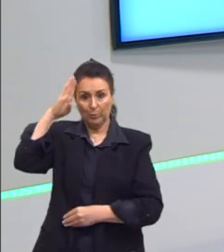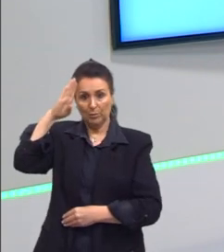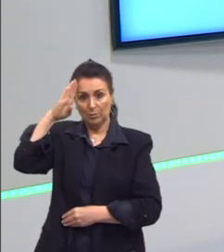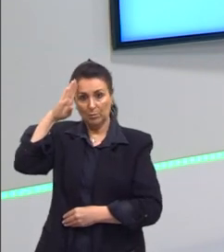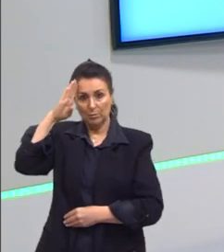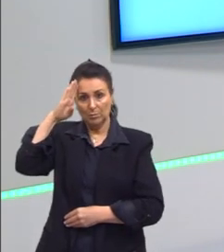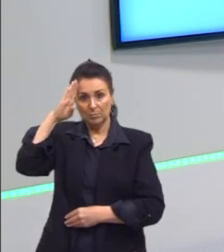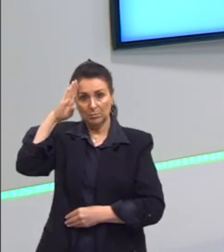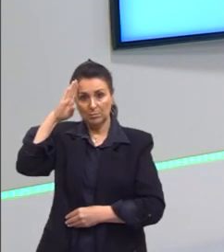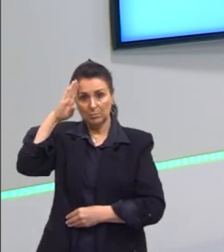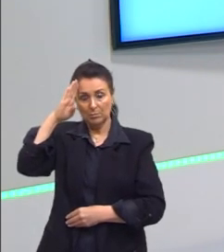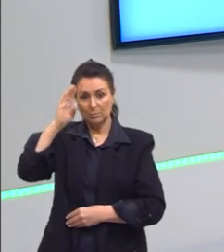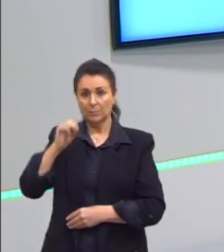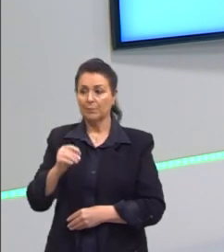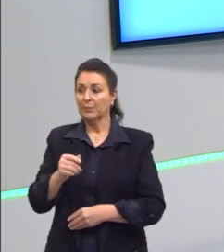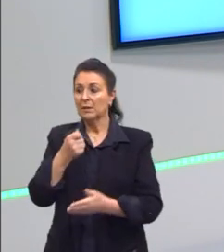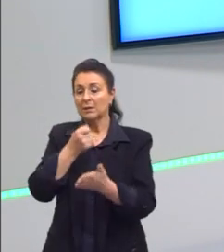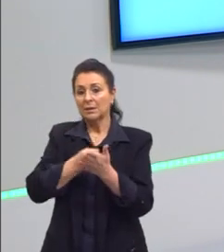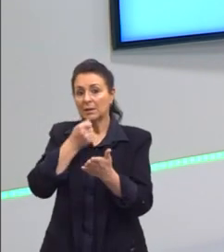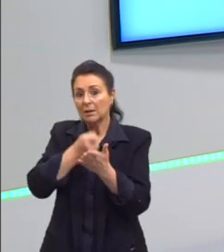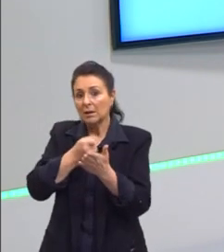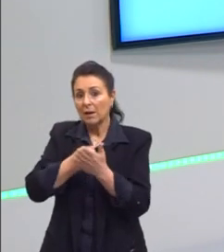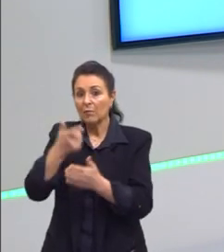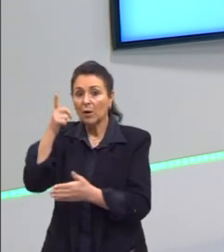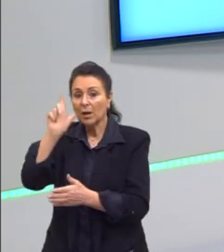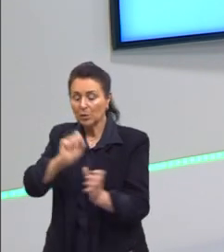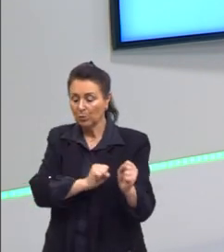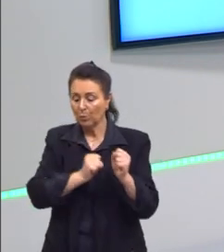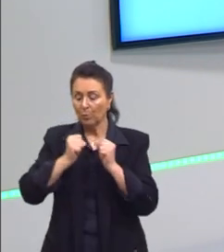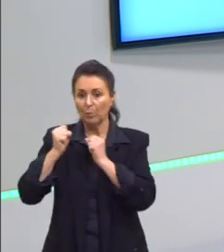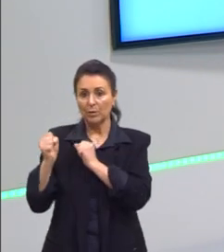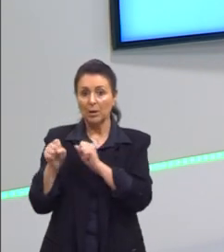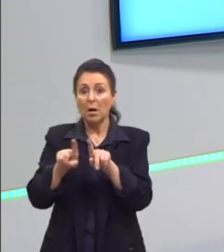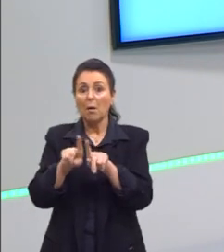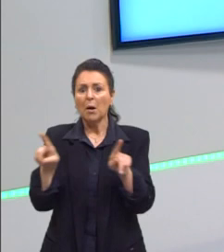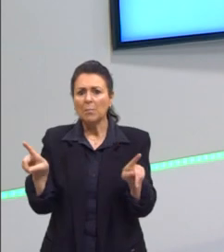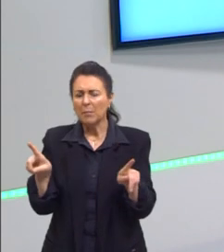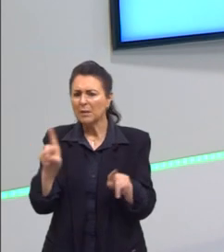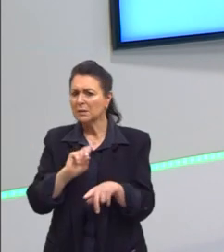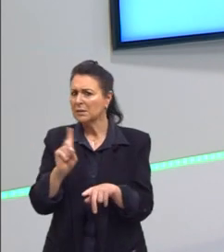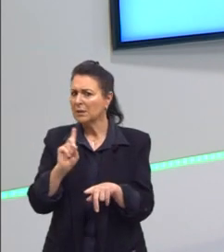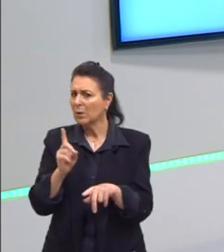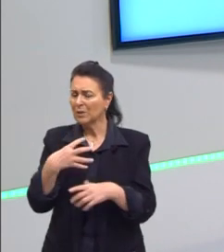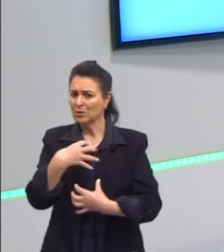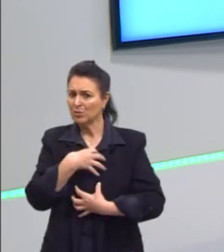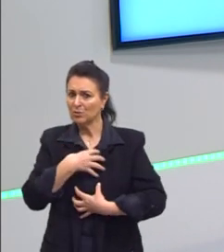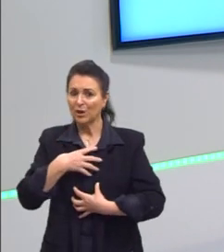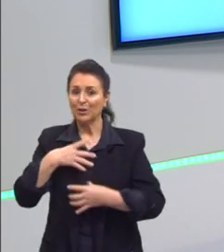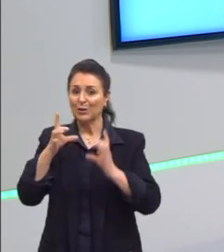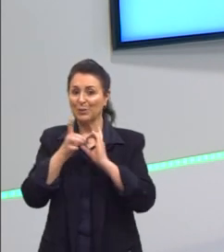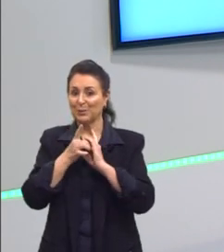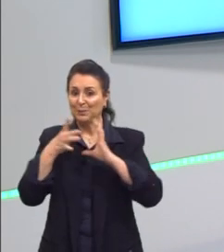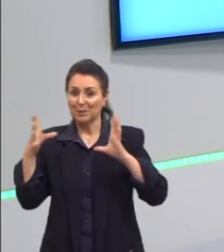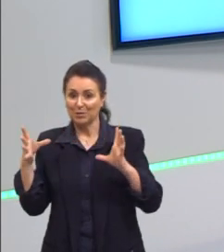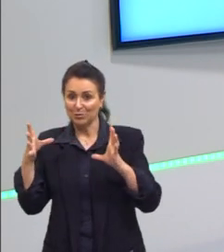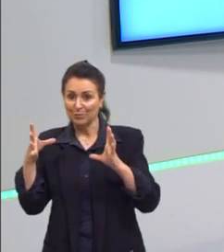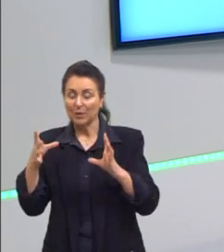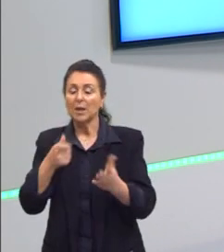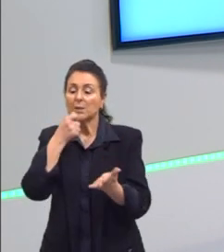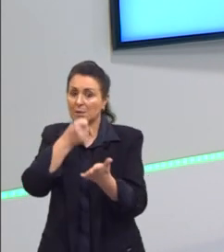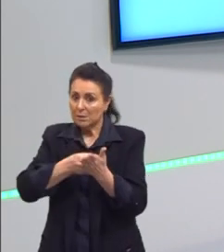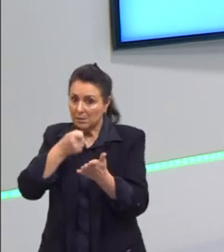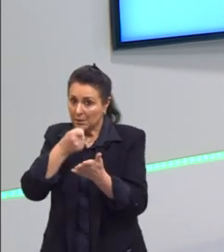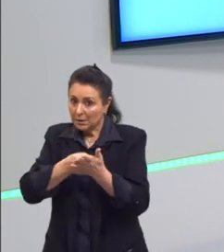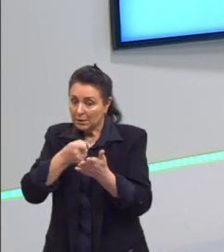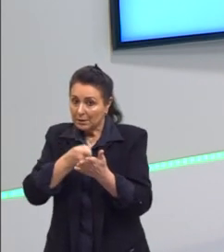E os círculos militares, eles tentavam garantir o seu poder, mas não tanto dessa forma democrática. Eles geralmente tentavam